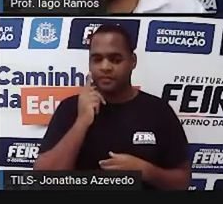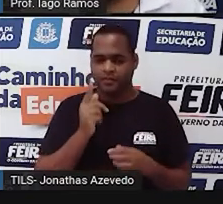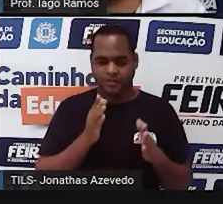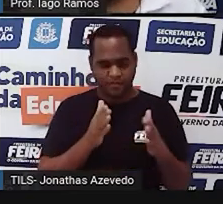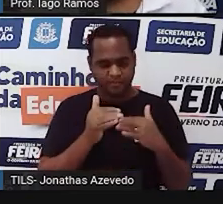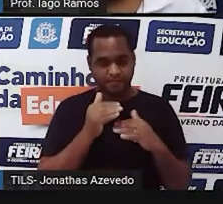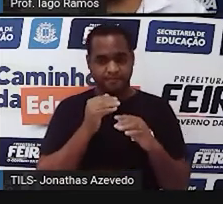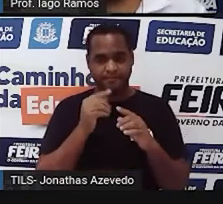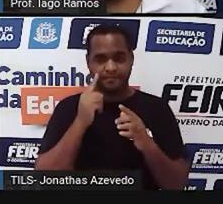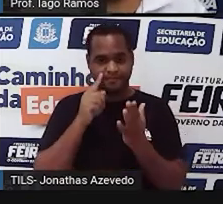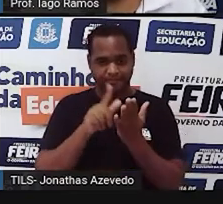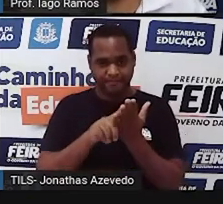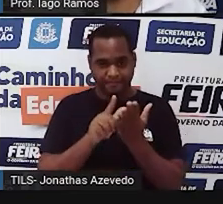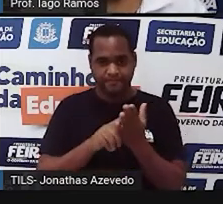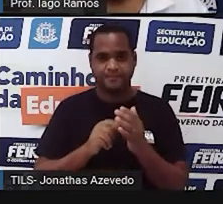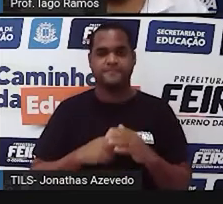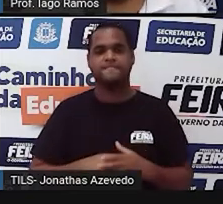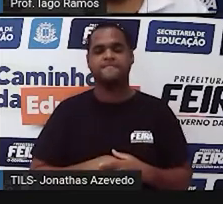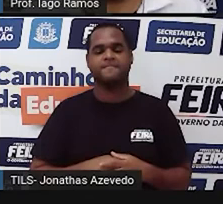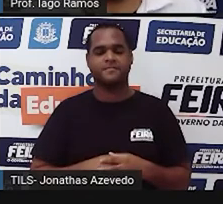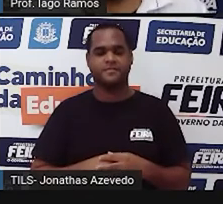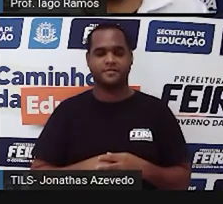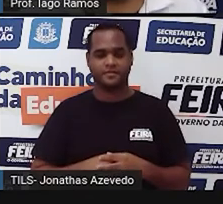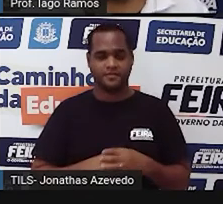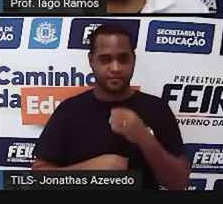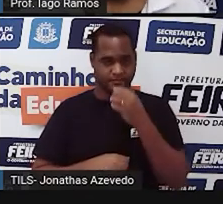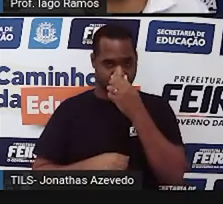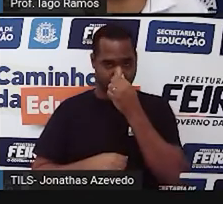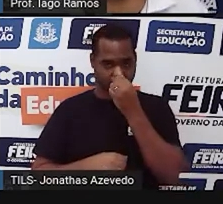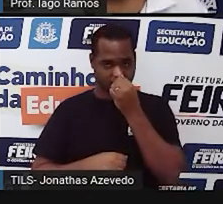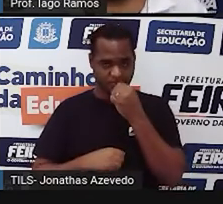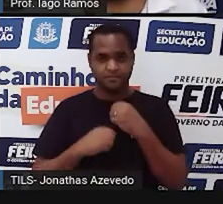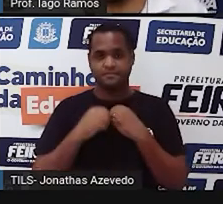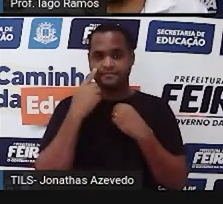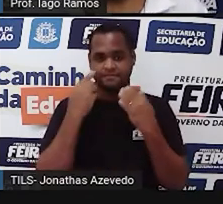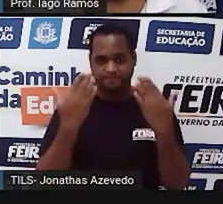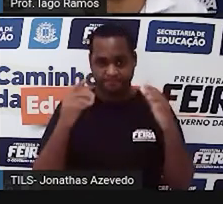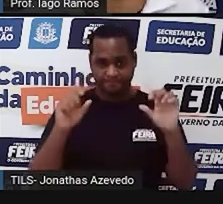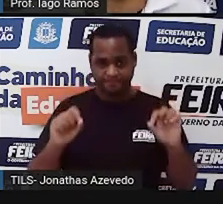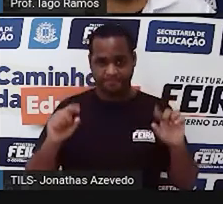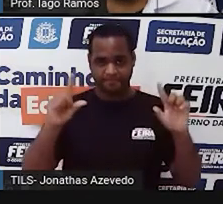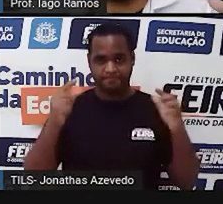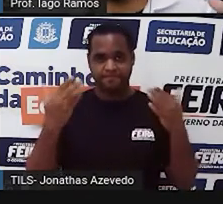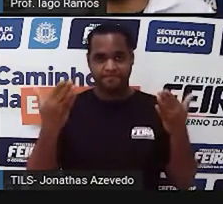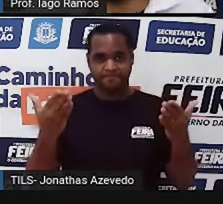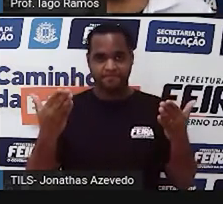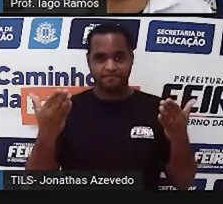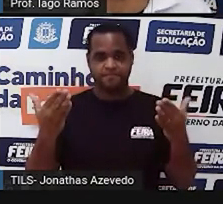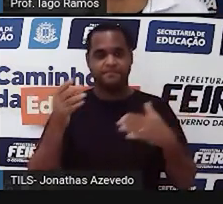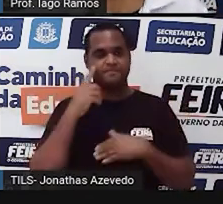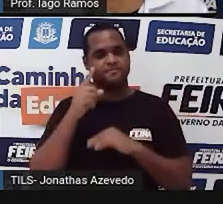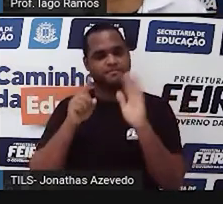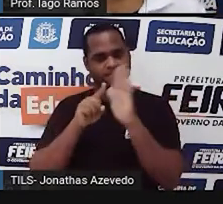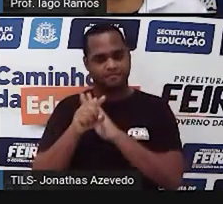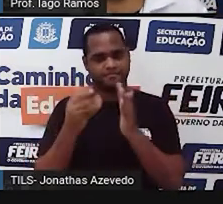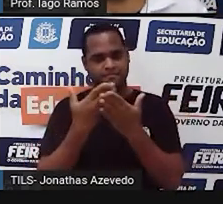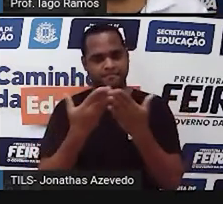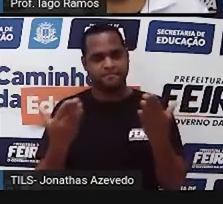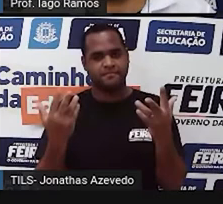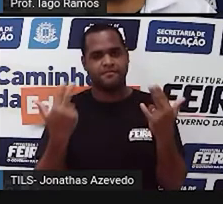gente faz assim, olha só. Tá ali, tá bom? Na tela. Essa mesma pergunta.